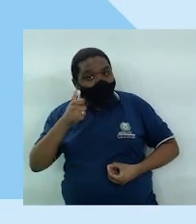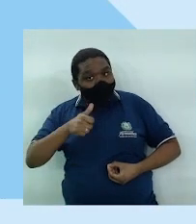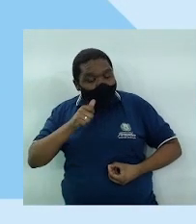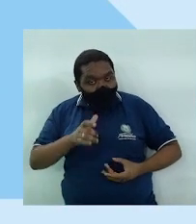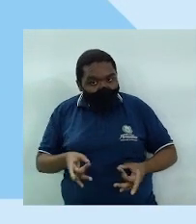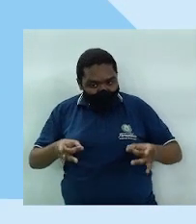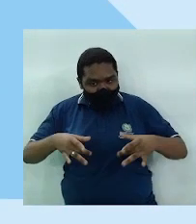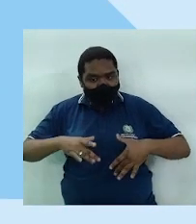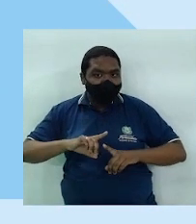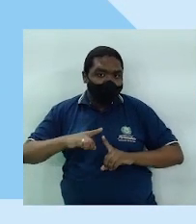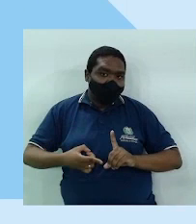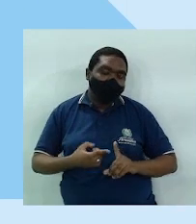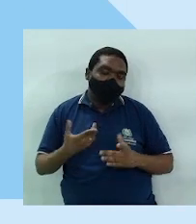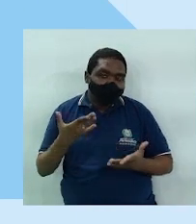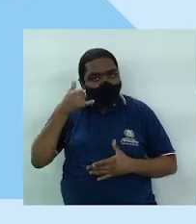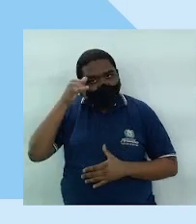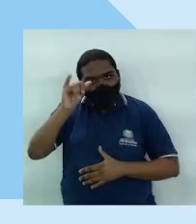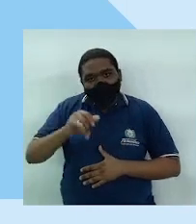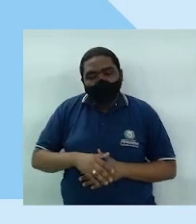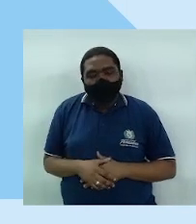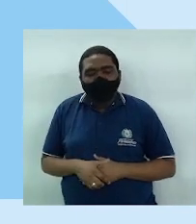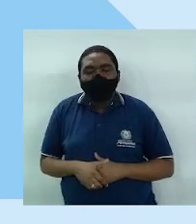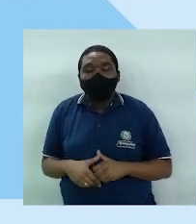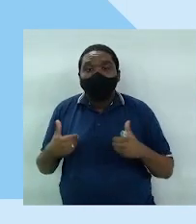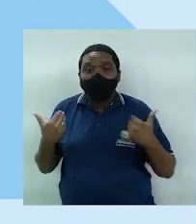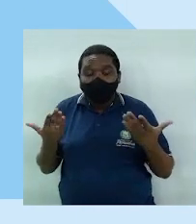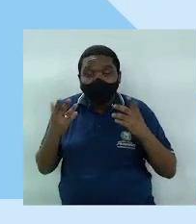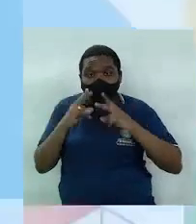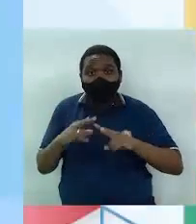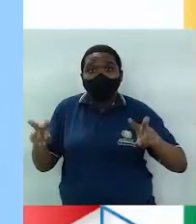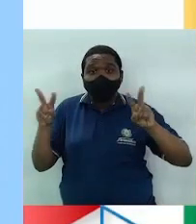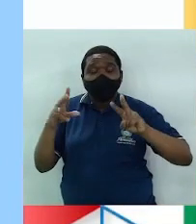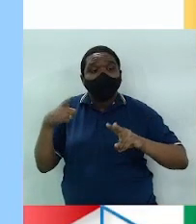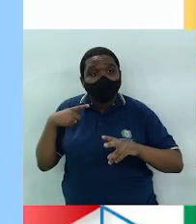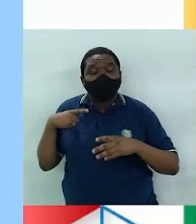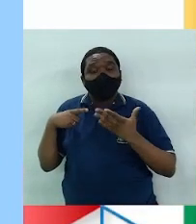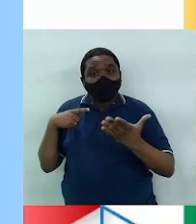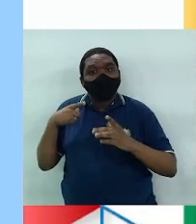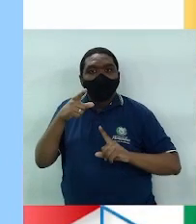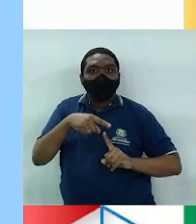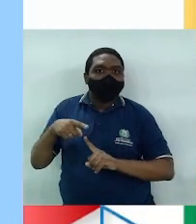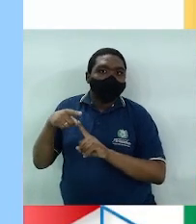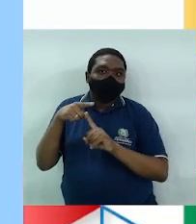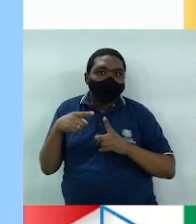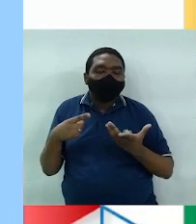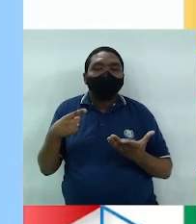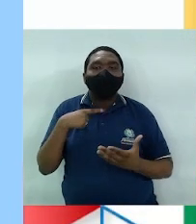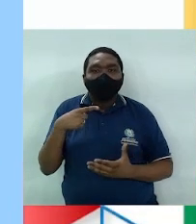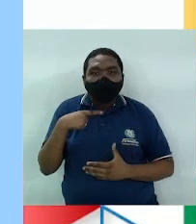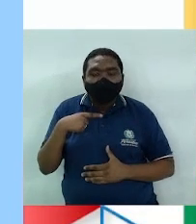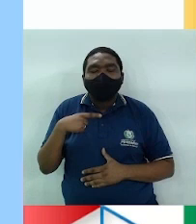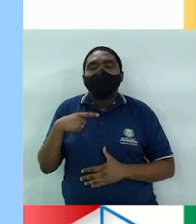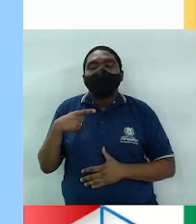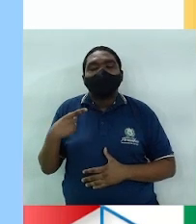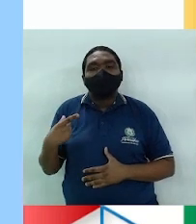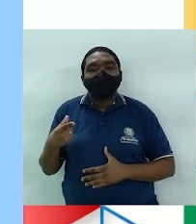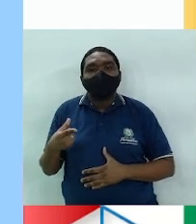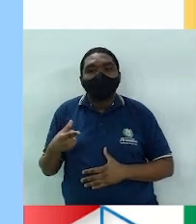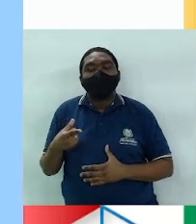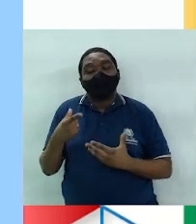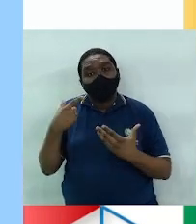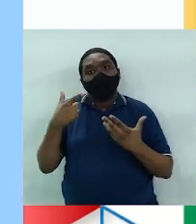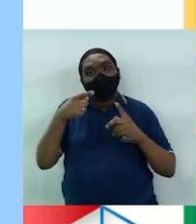engravide, tá certo? Vamos lá, na tela. Métodos contraceptivos, existem métodos contraceptivos